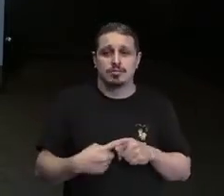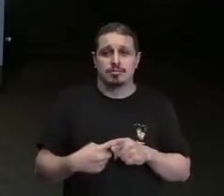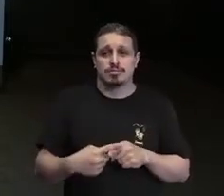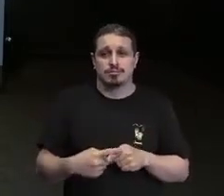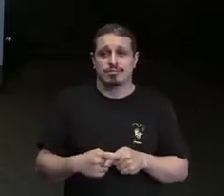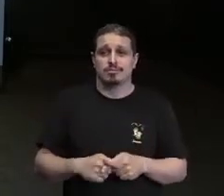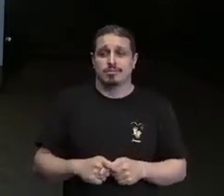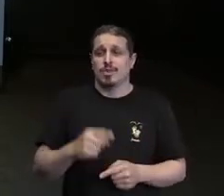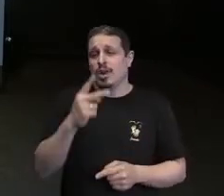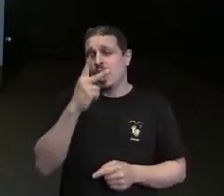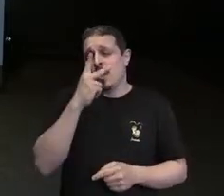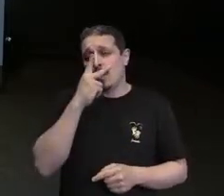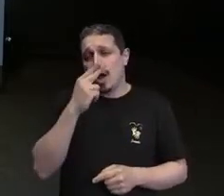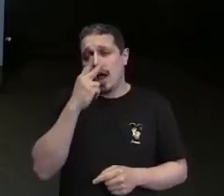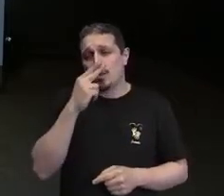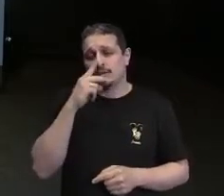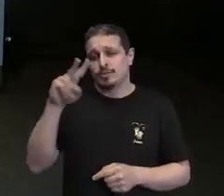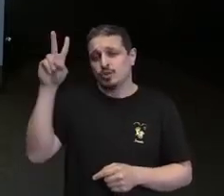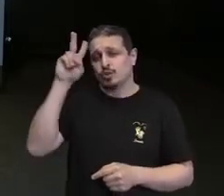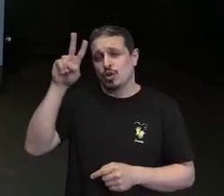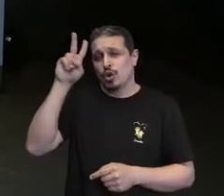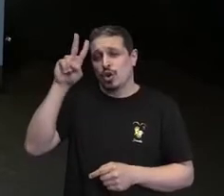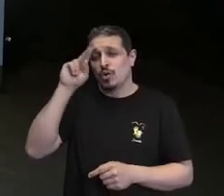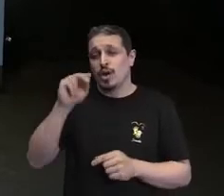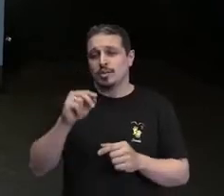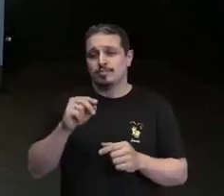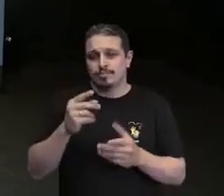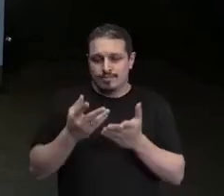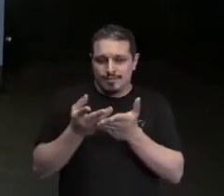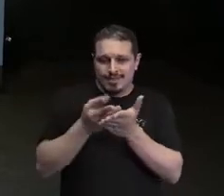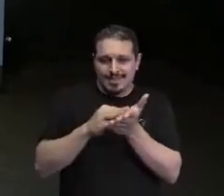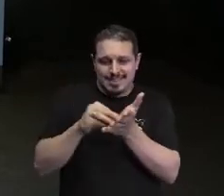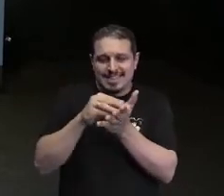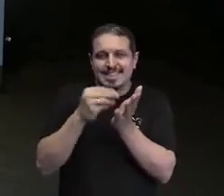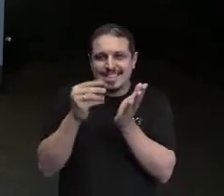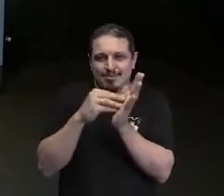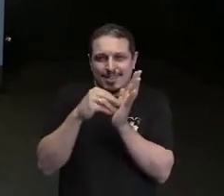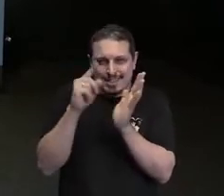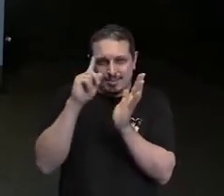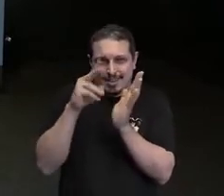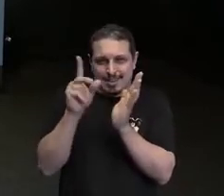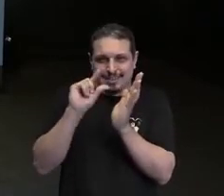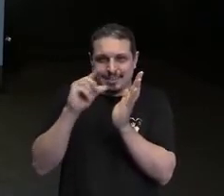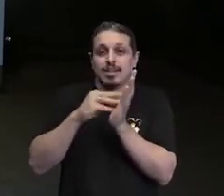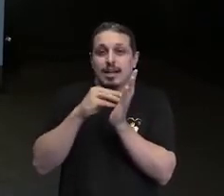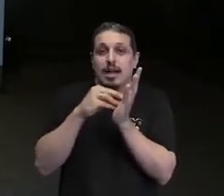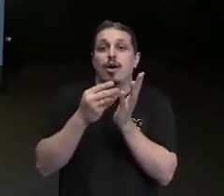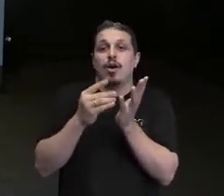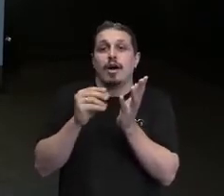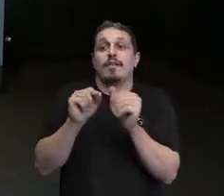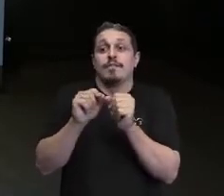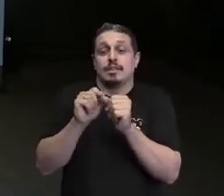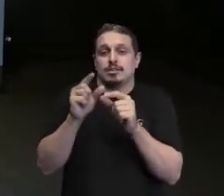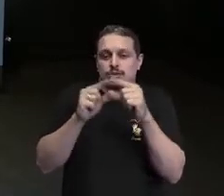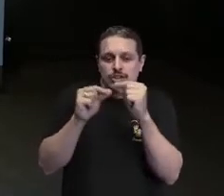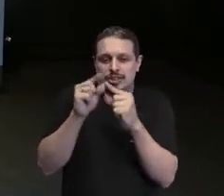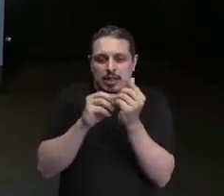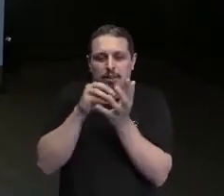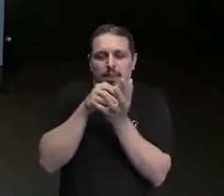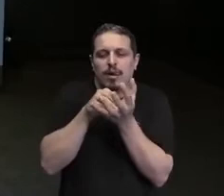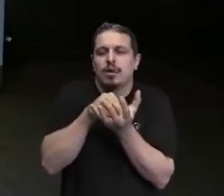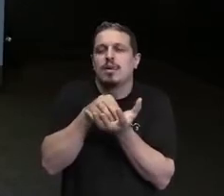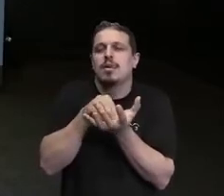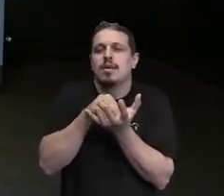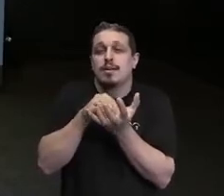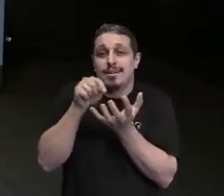que lá naquela mão aberta, espalmada, tinha semente preta, semente branca, semente comprida, tinha semente de feijão, de grão de bico,